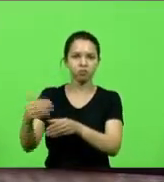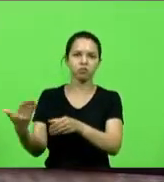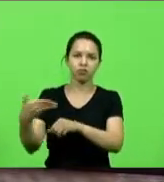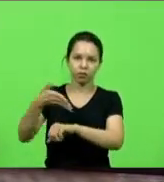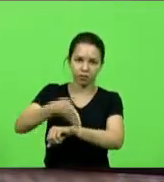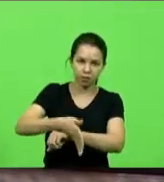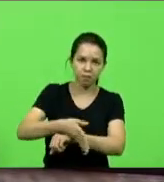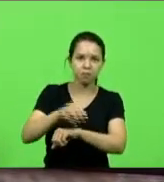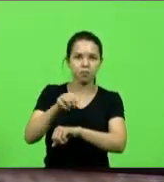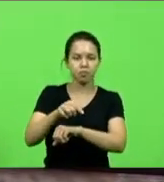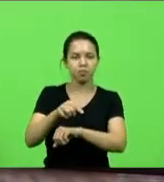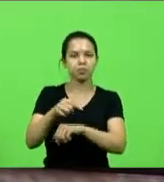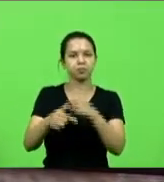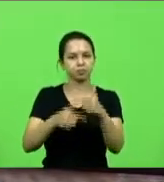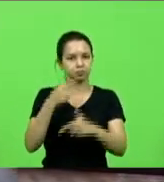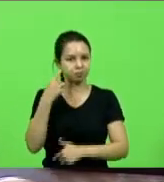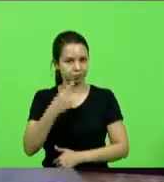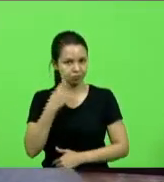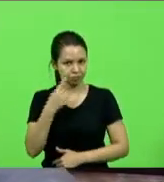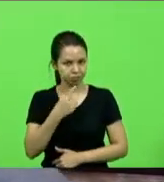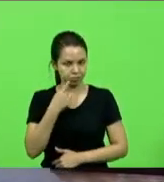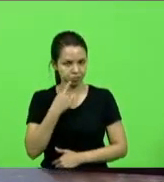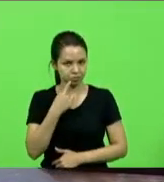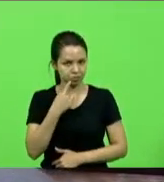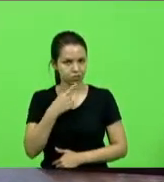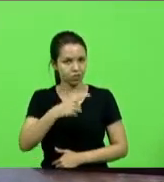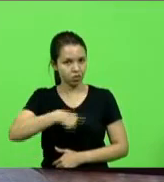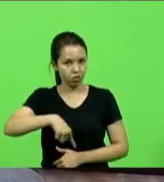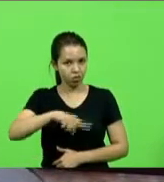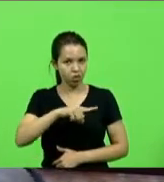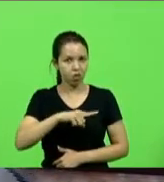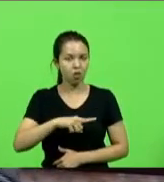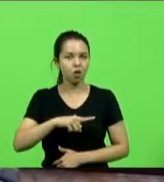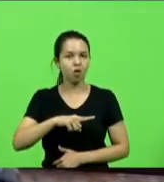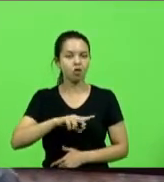nós nos tornamos a voz do povo.